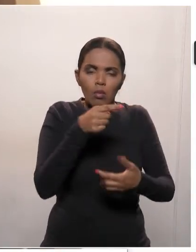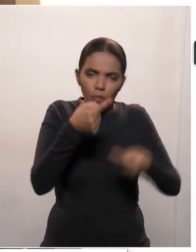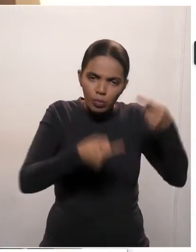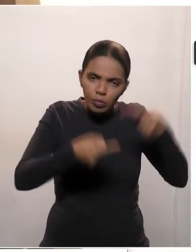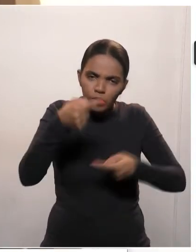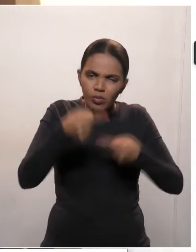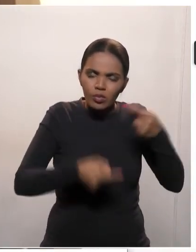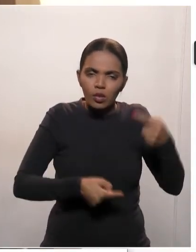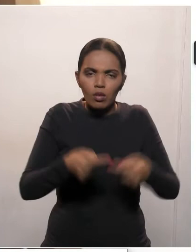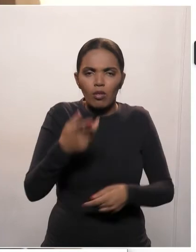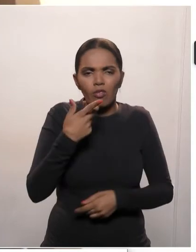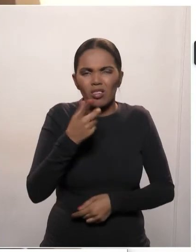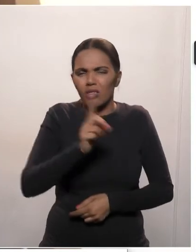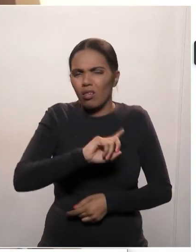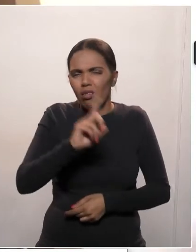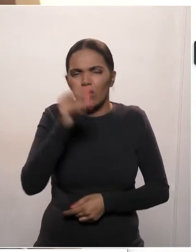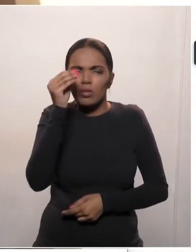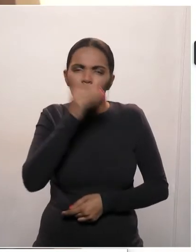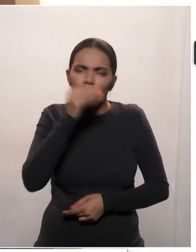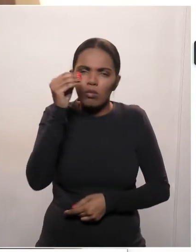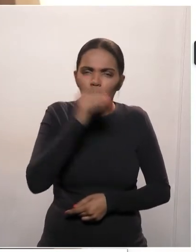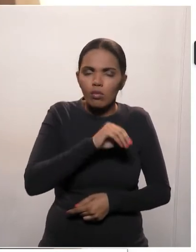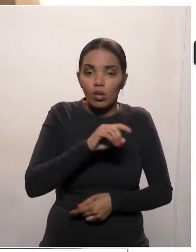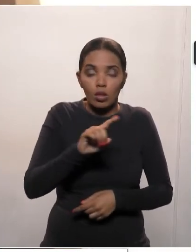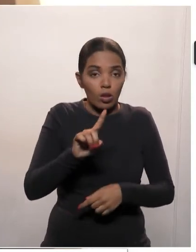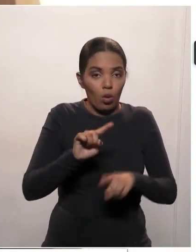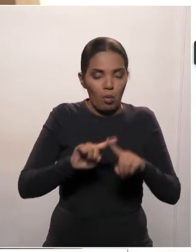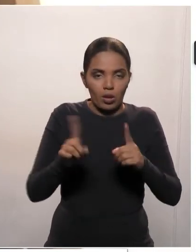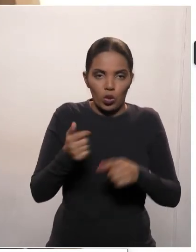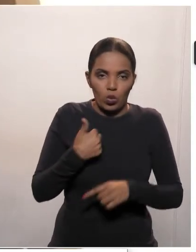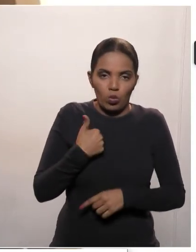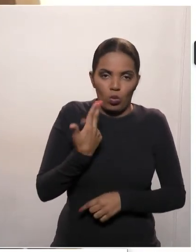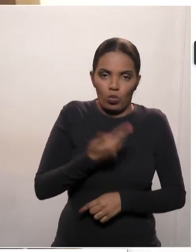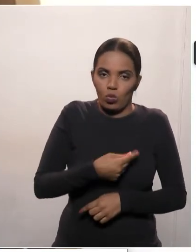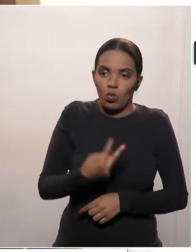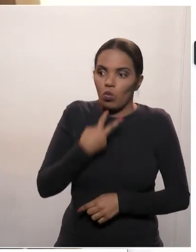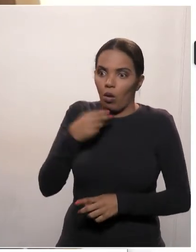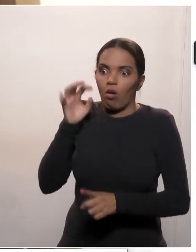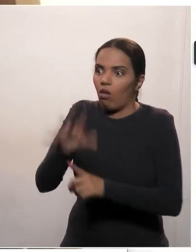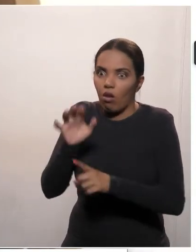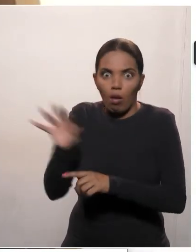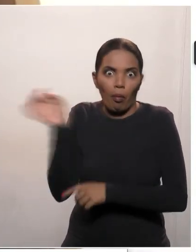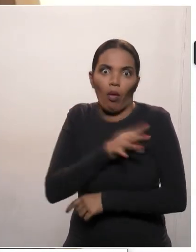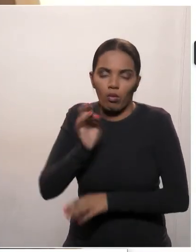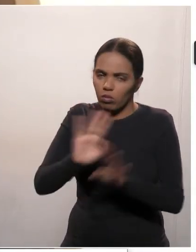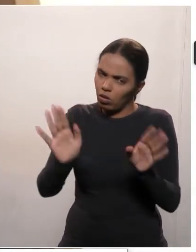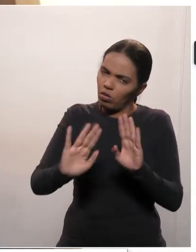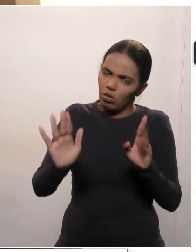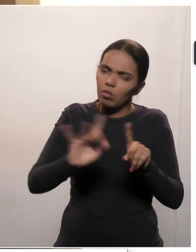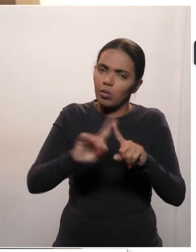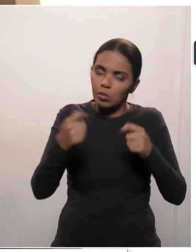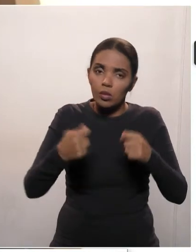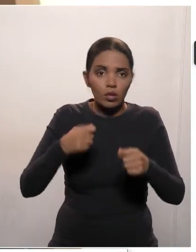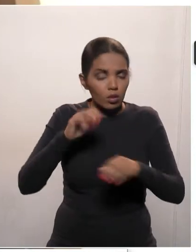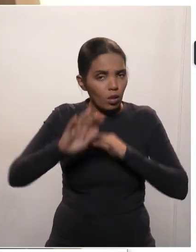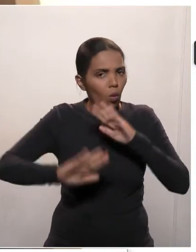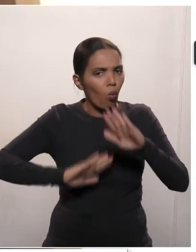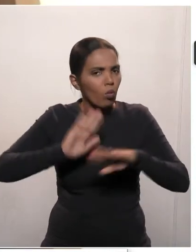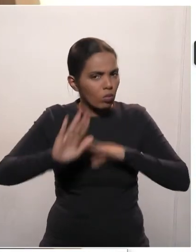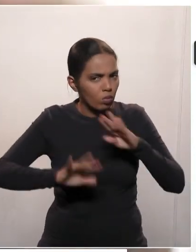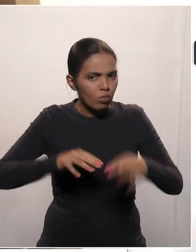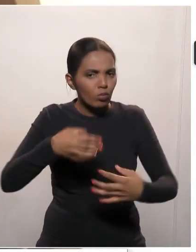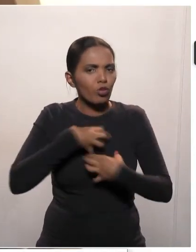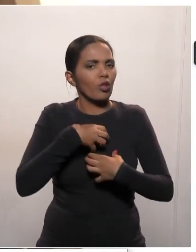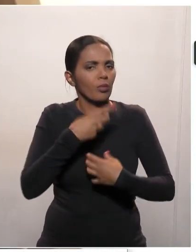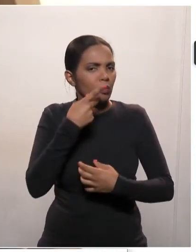discurso. E é claro que nós não temos que gerar pânico na população, mas nós temos que cuidar com esse tema, obviamente, tomar,